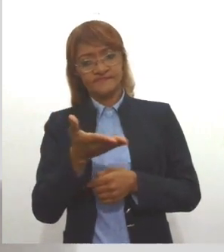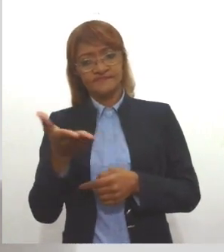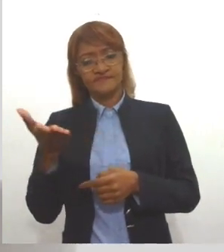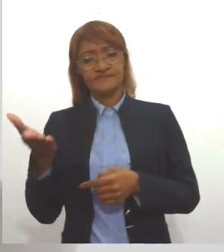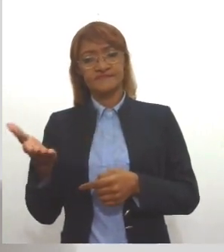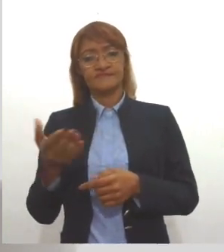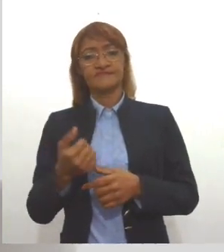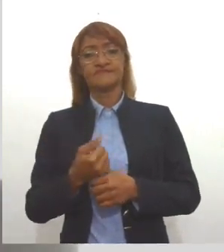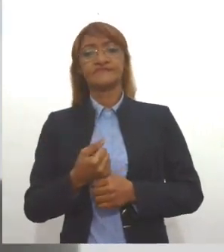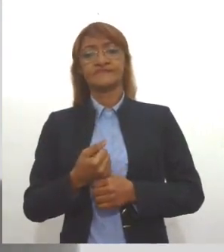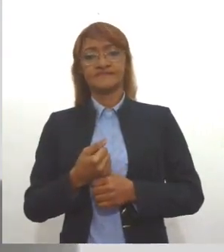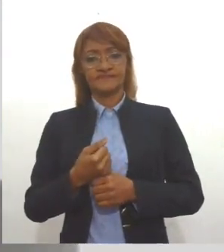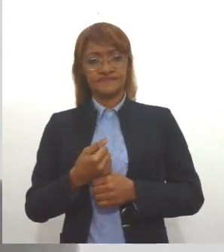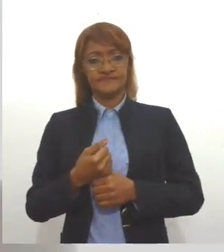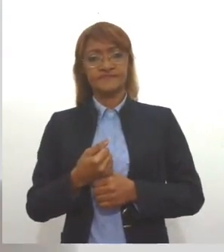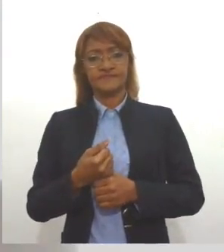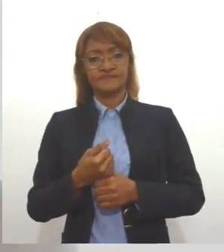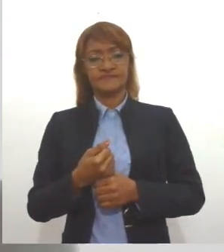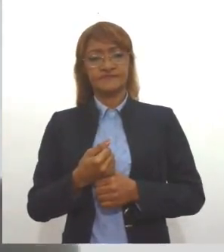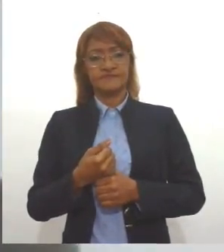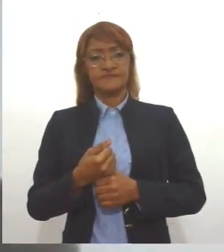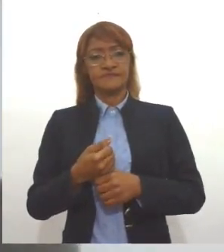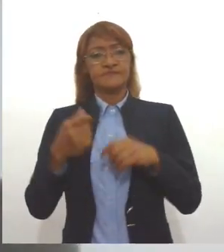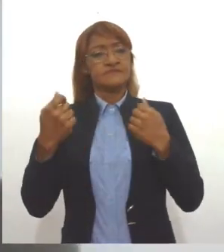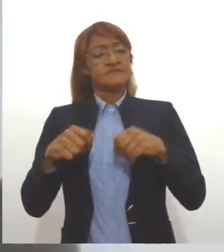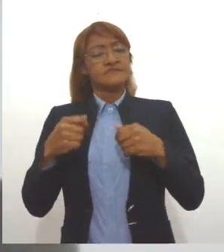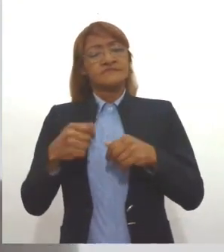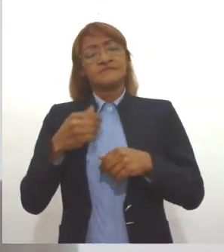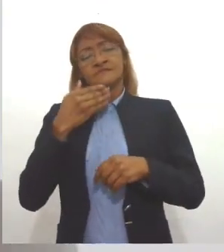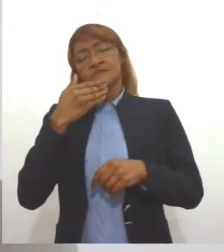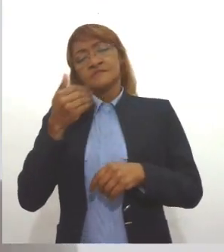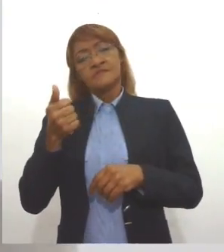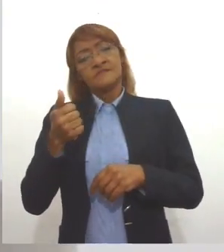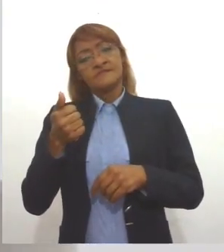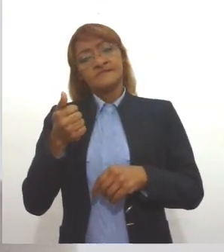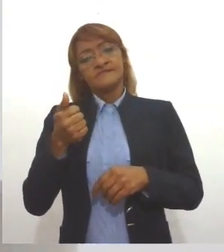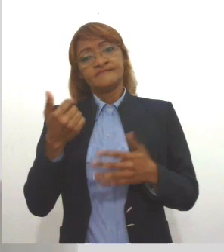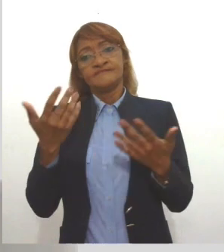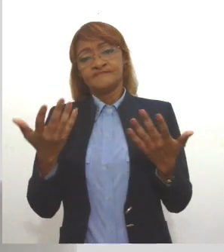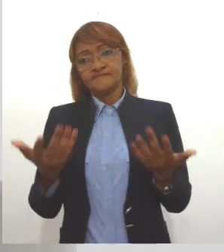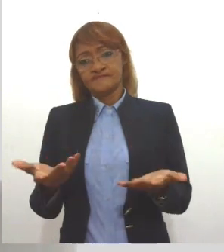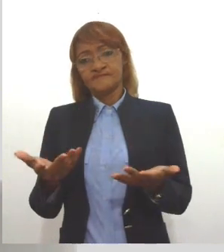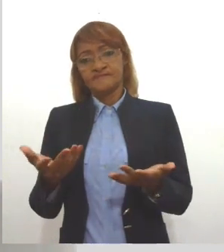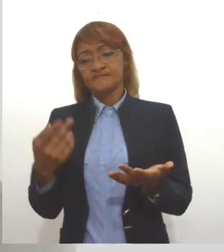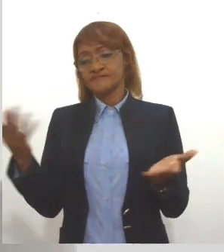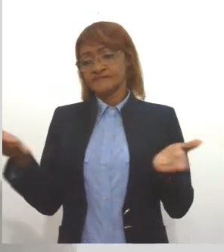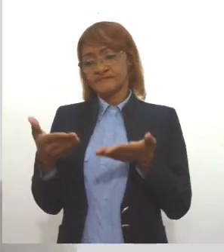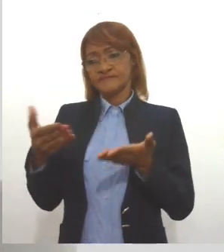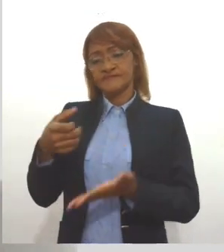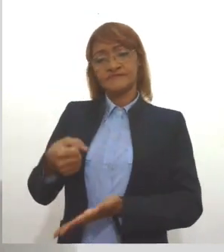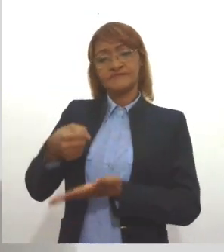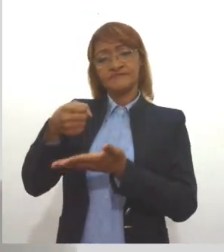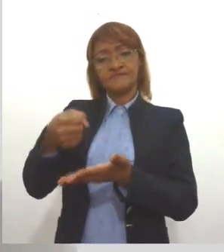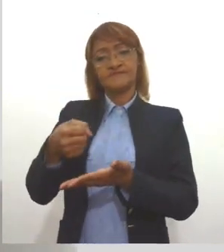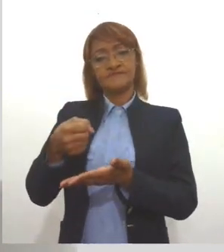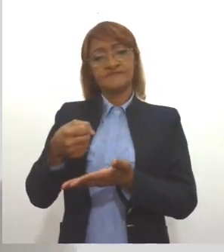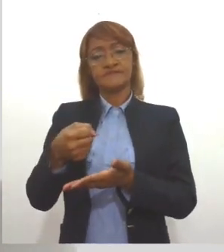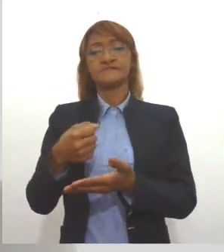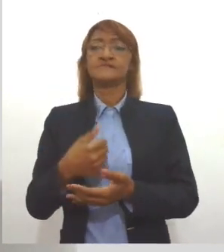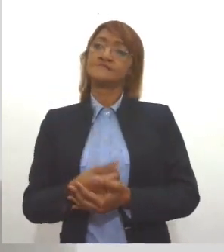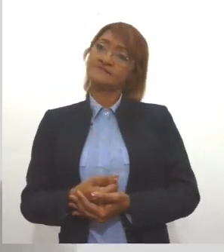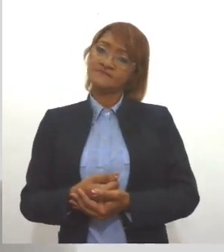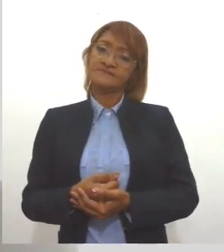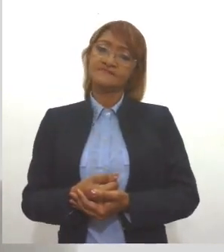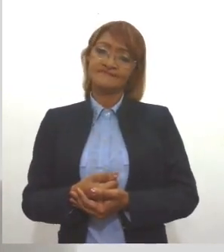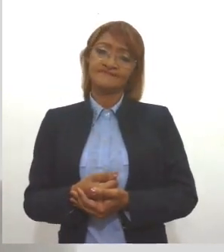melhorar um pouco mais a nossa cesta básica, que aqui no momento, assim, nós estamos fazendo